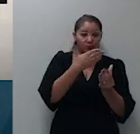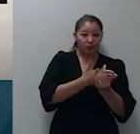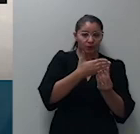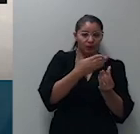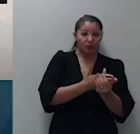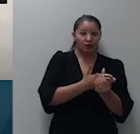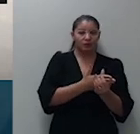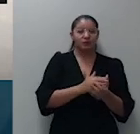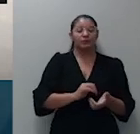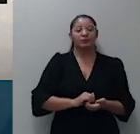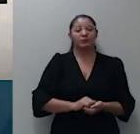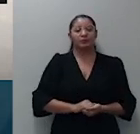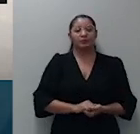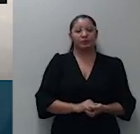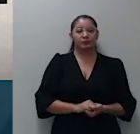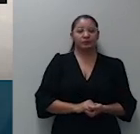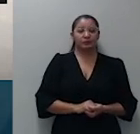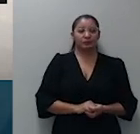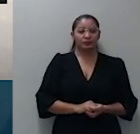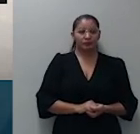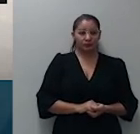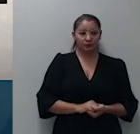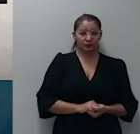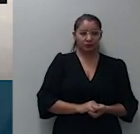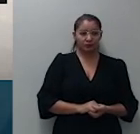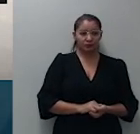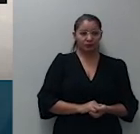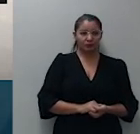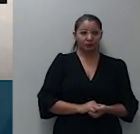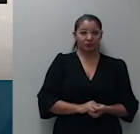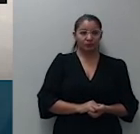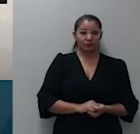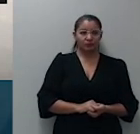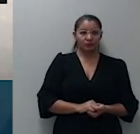a Respe 1.631.112.